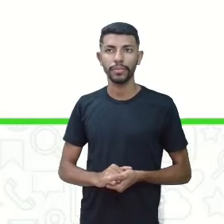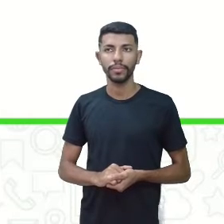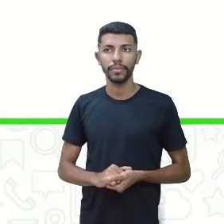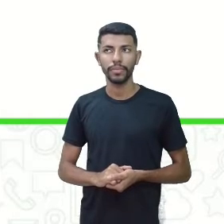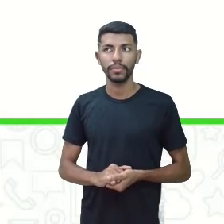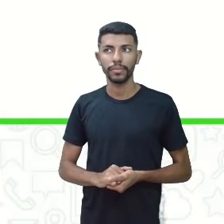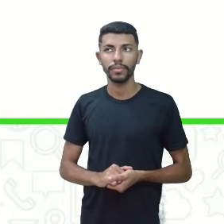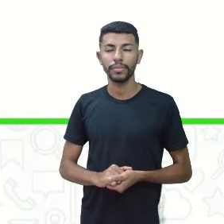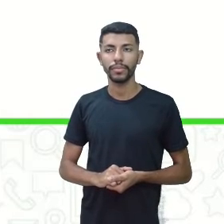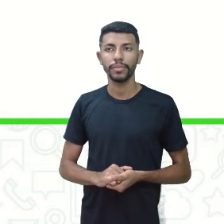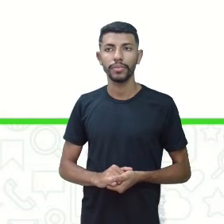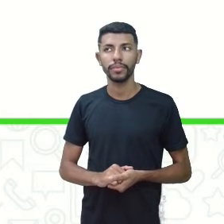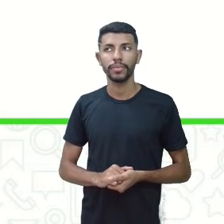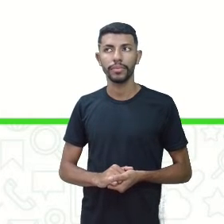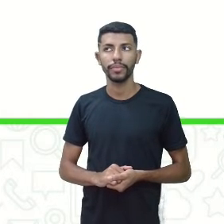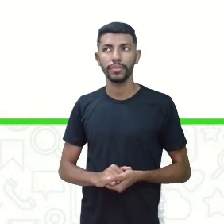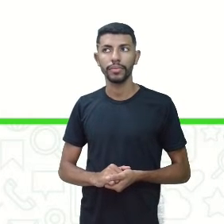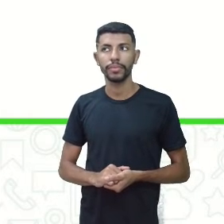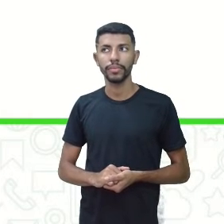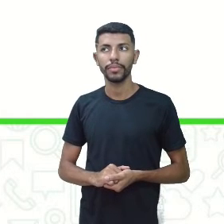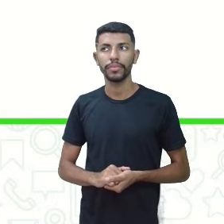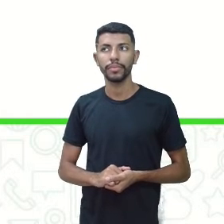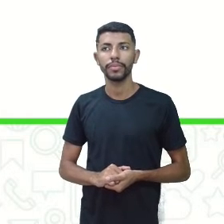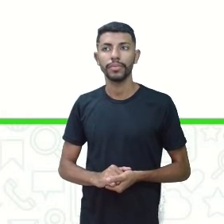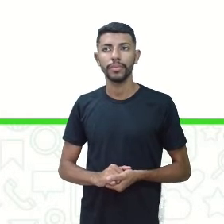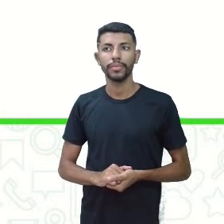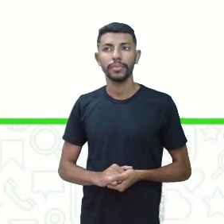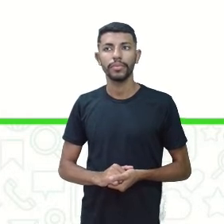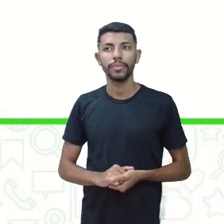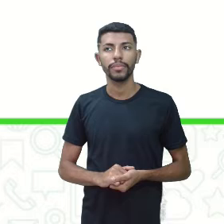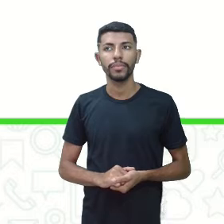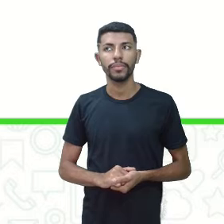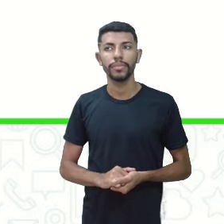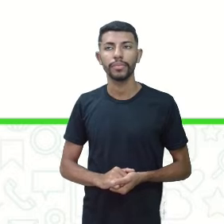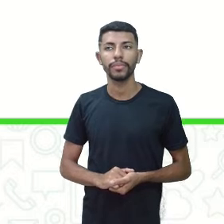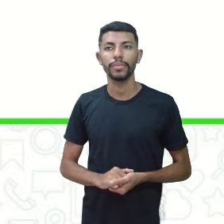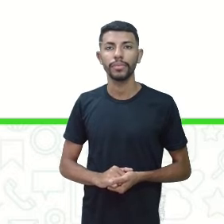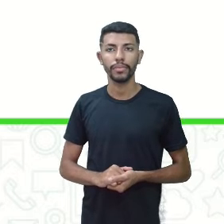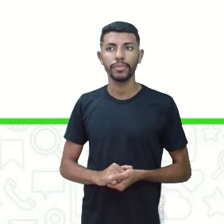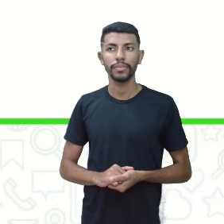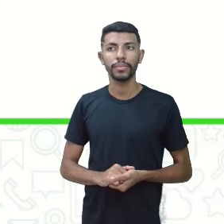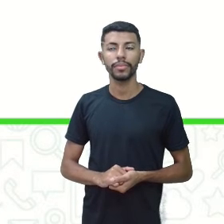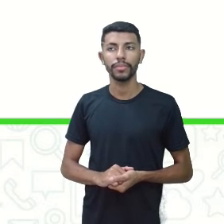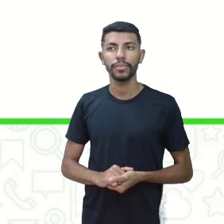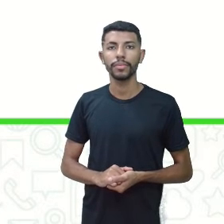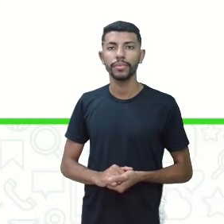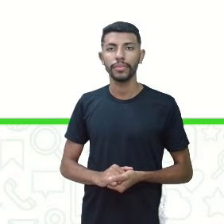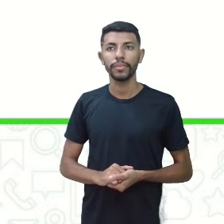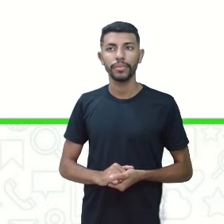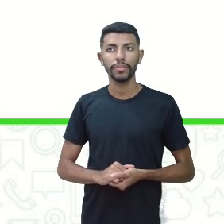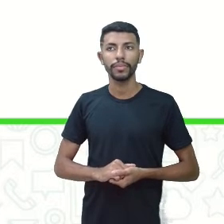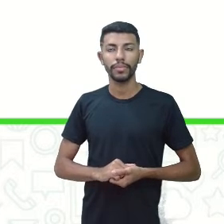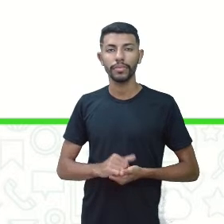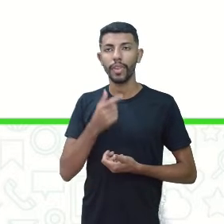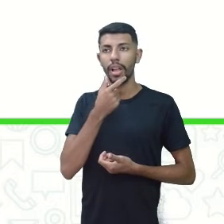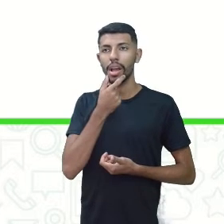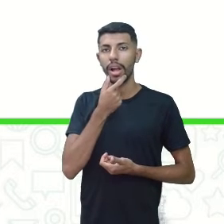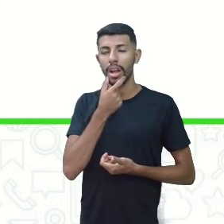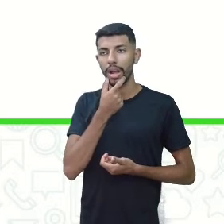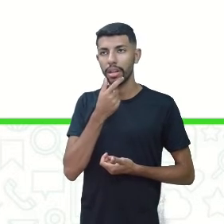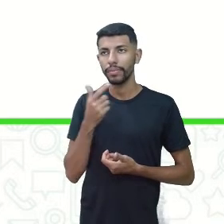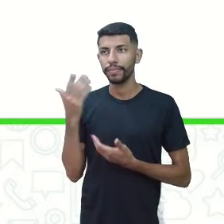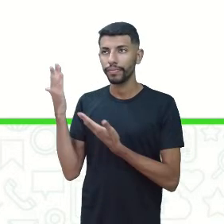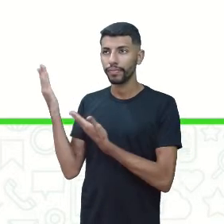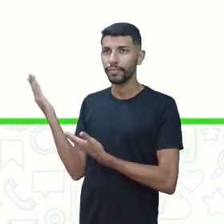Son. Son. Daughter. Daughter. Brother. Brother. Sister. Sister. Olha aí, ó.